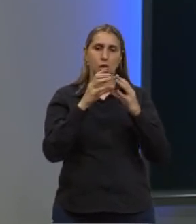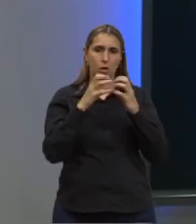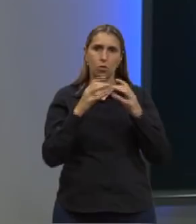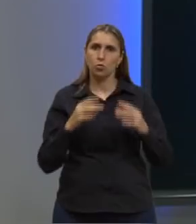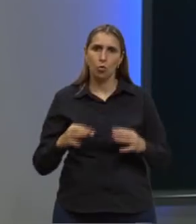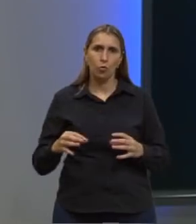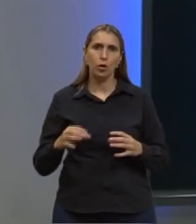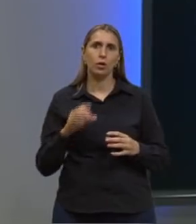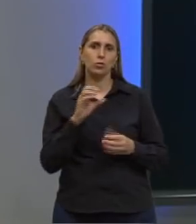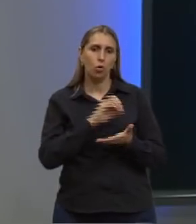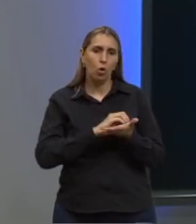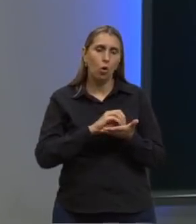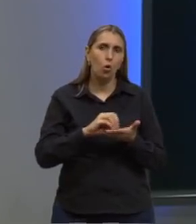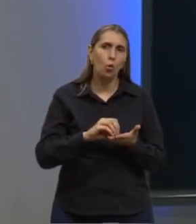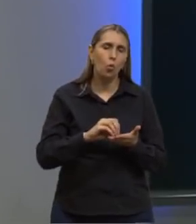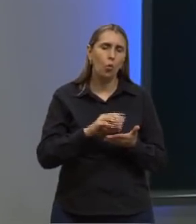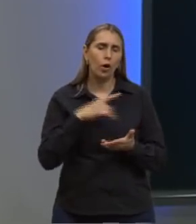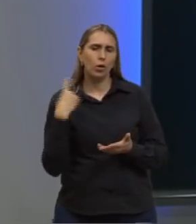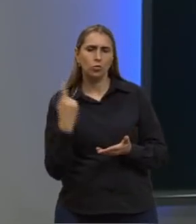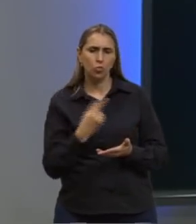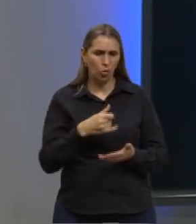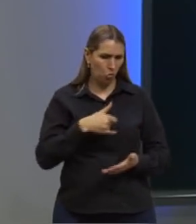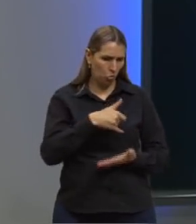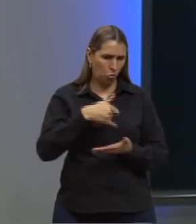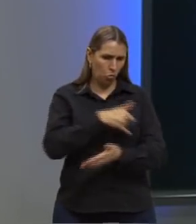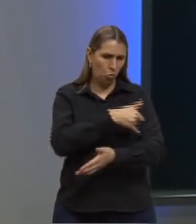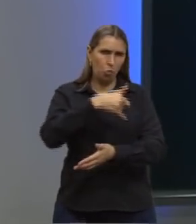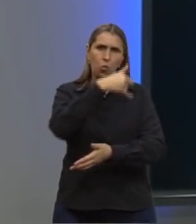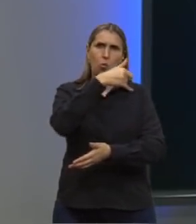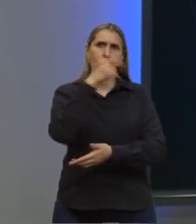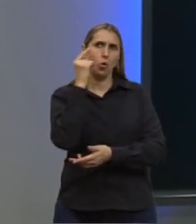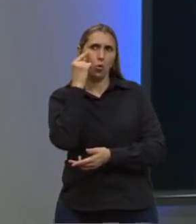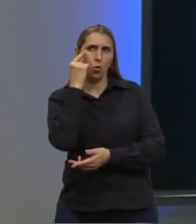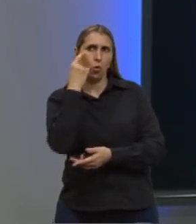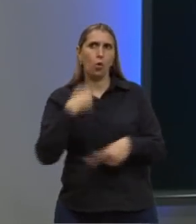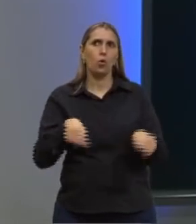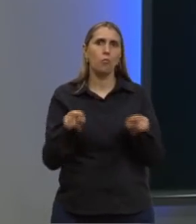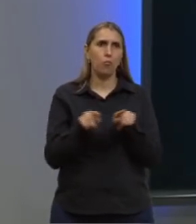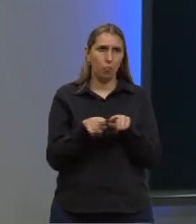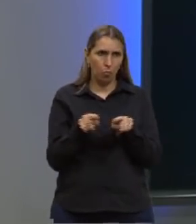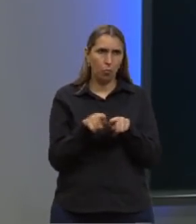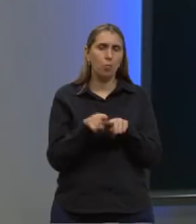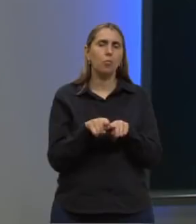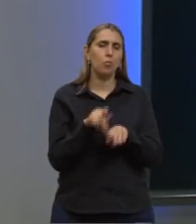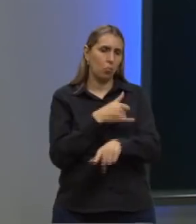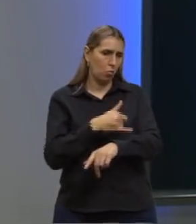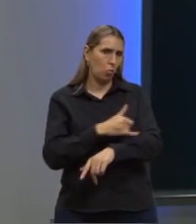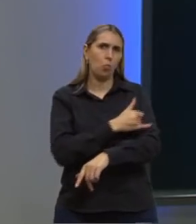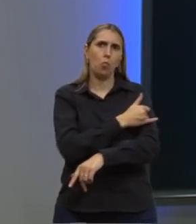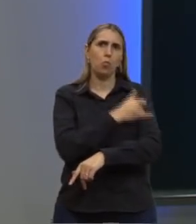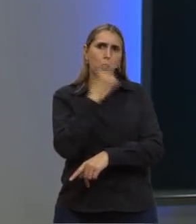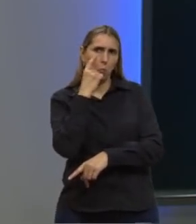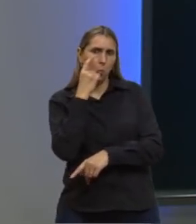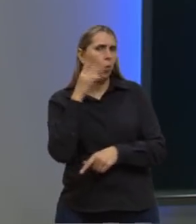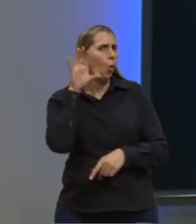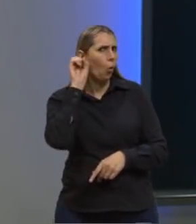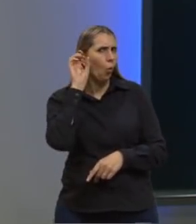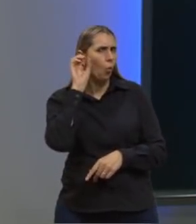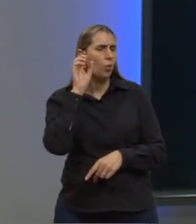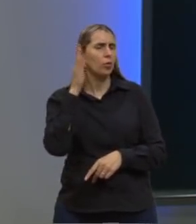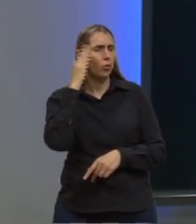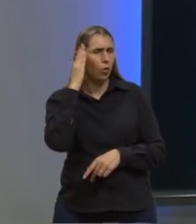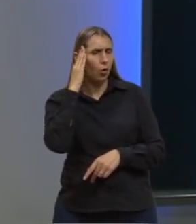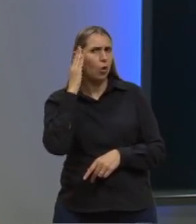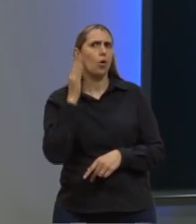Lipídios são as nossas gorduras e os nossos óleos. Então, vocês já devem ter ouvido falar muito